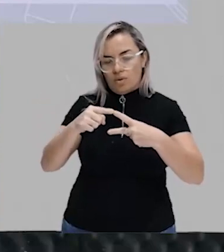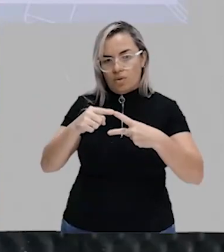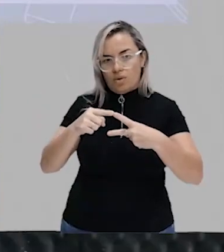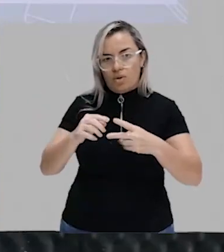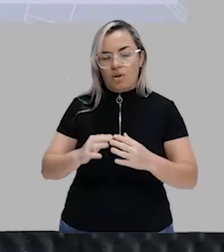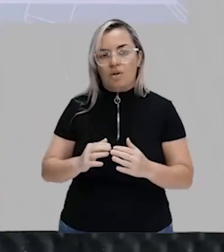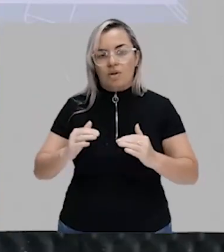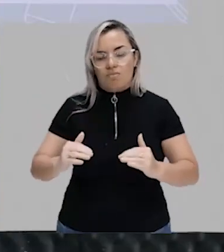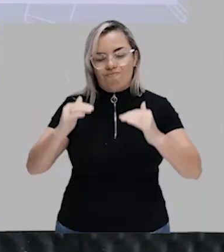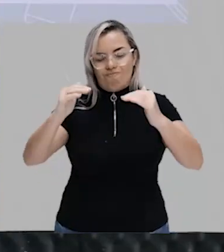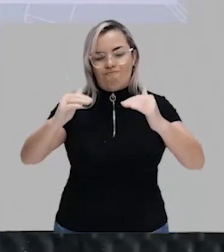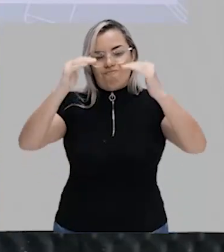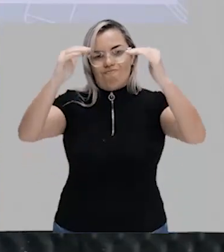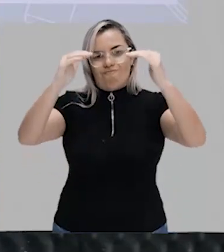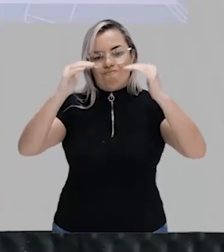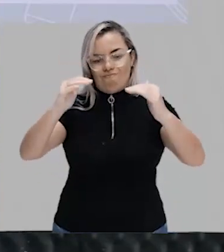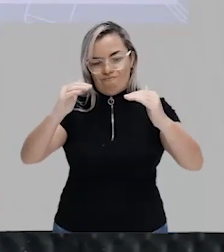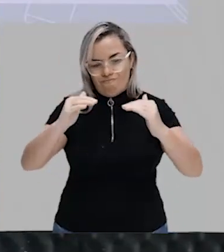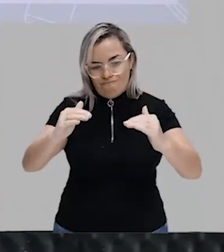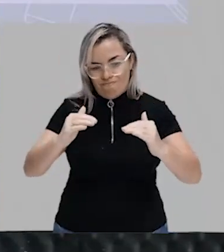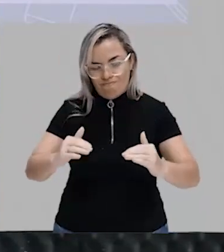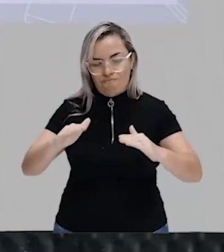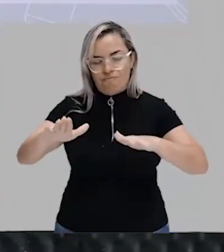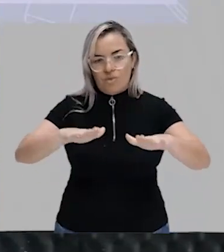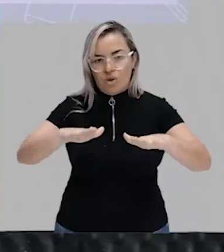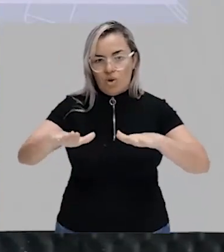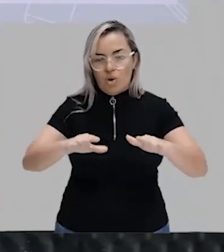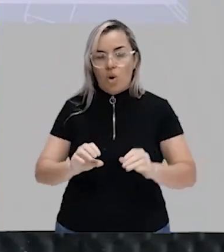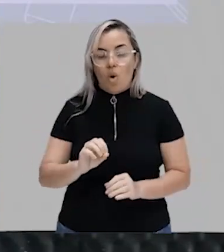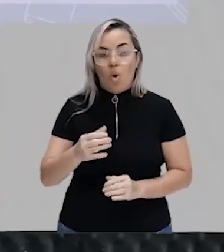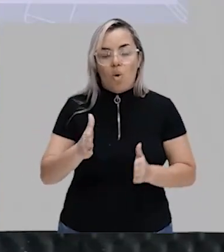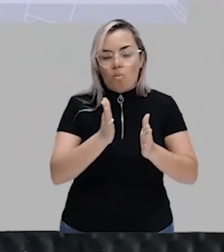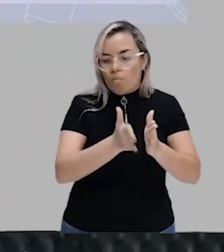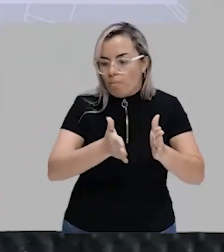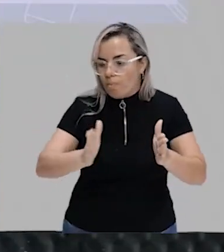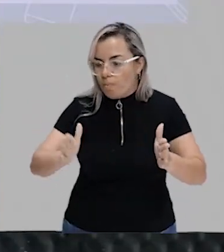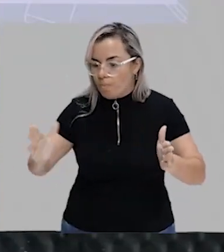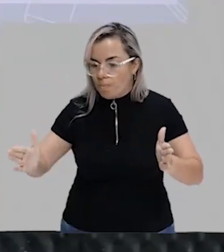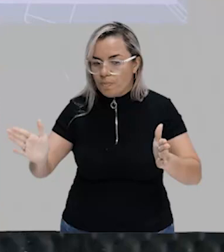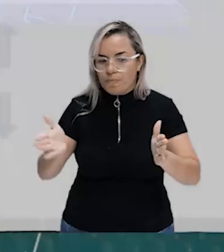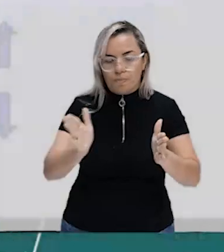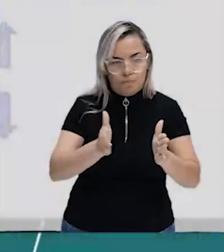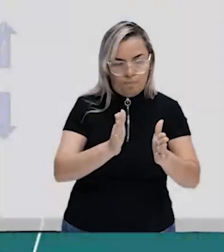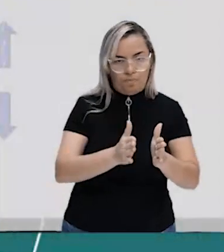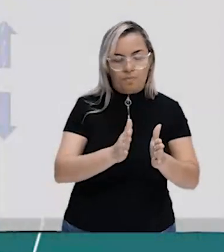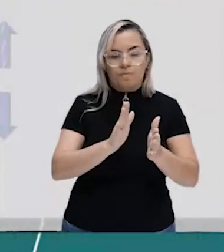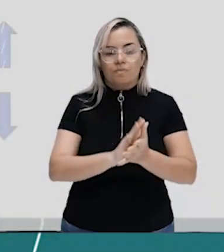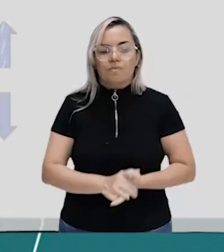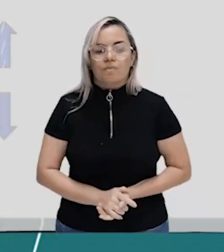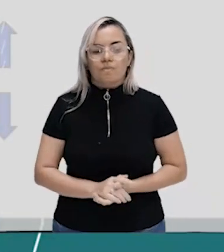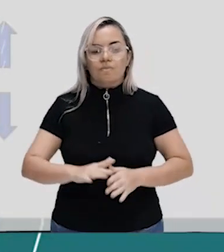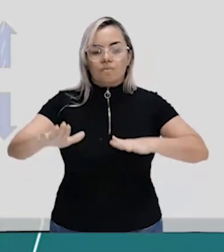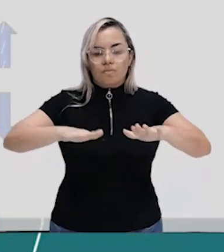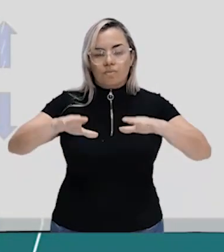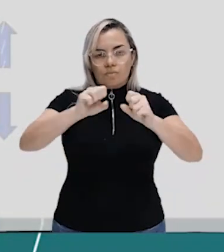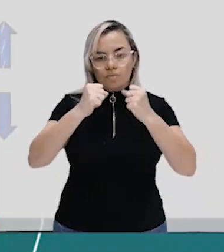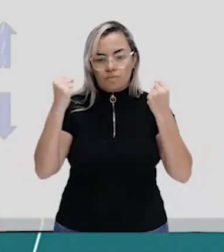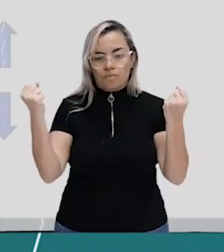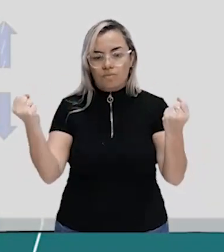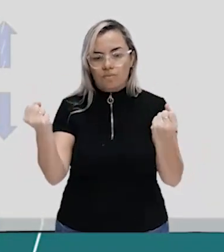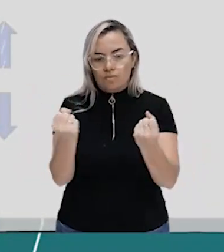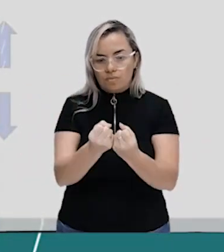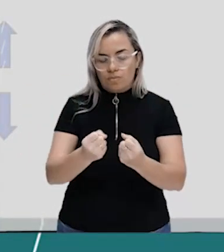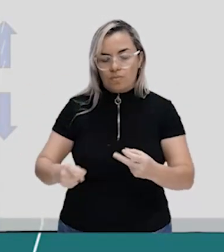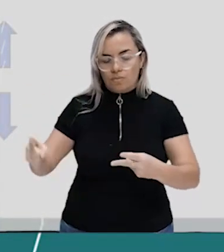e mobilidade horizontal, que é lateral. Olha só, a mobilidade social vertical